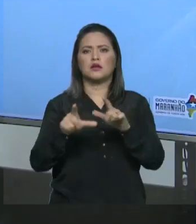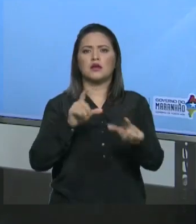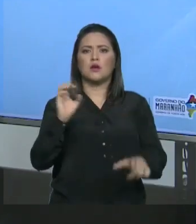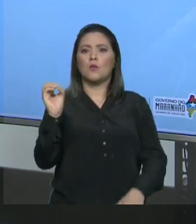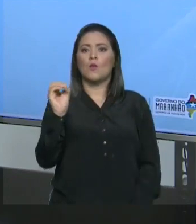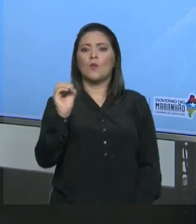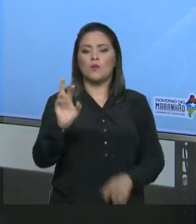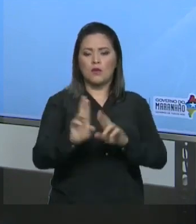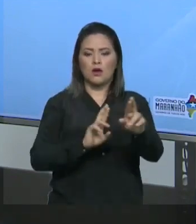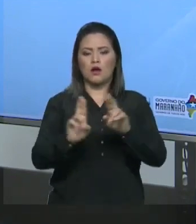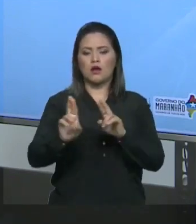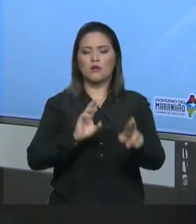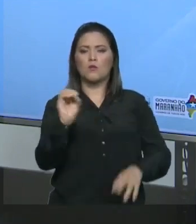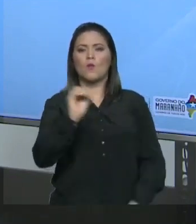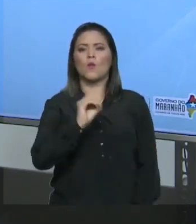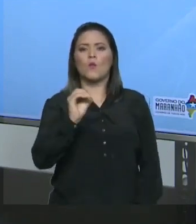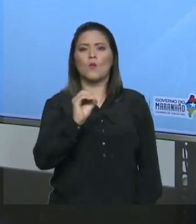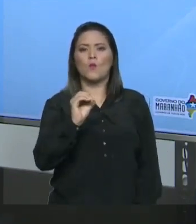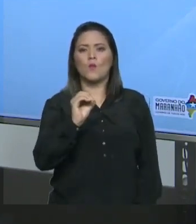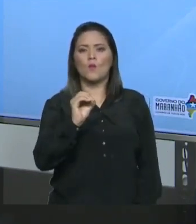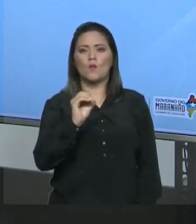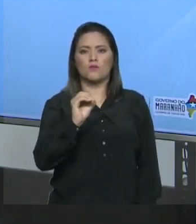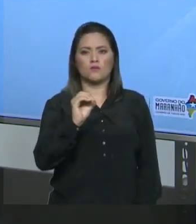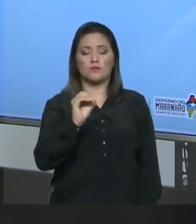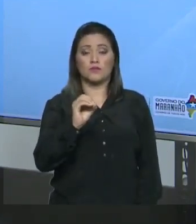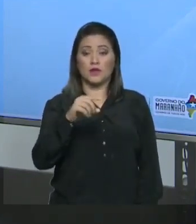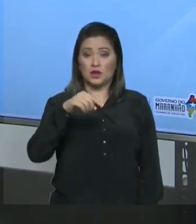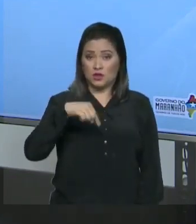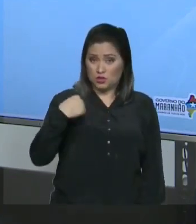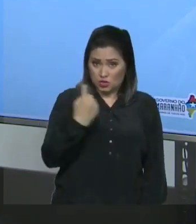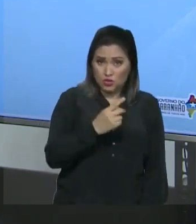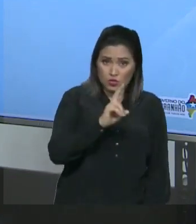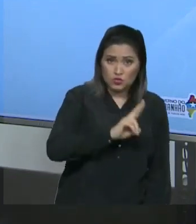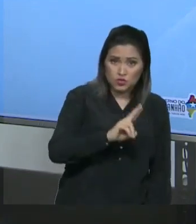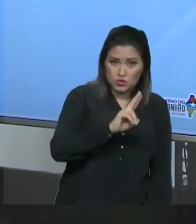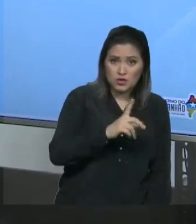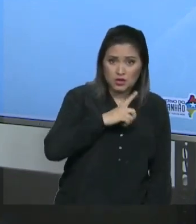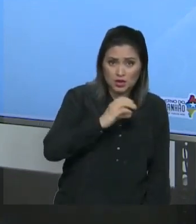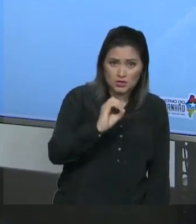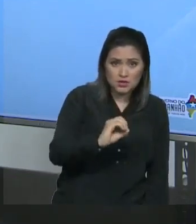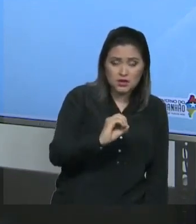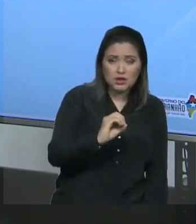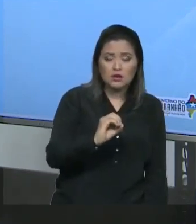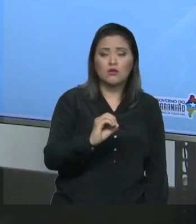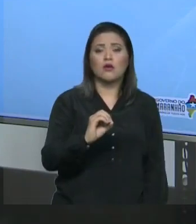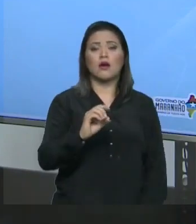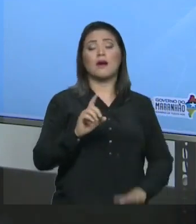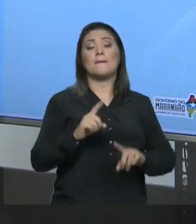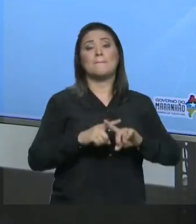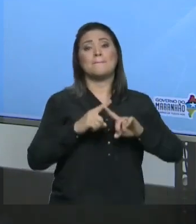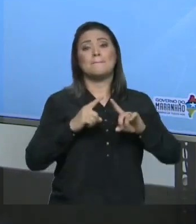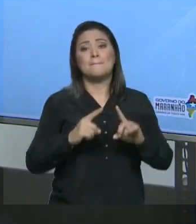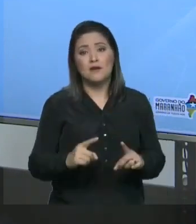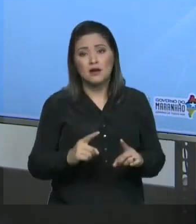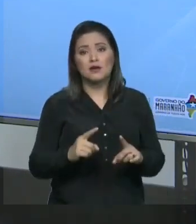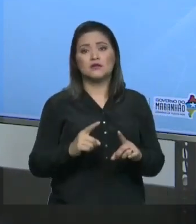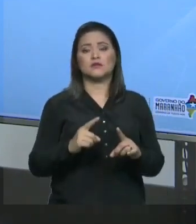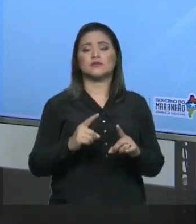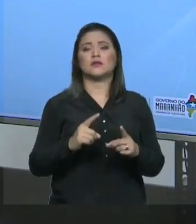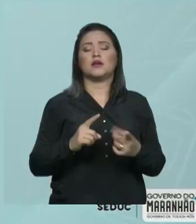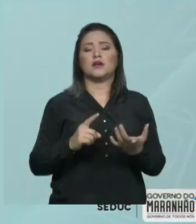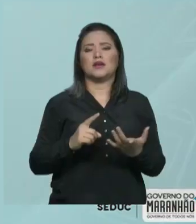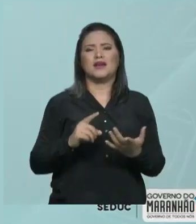o sistema romano de numeração não tem um símbolo que represente o zero. É a ausência de elementos.